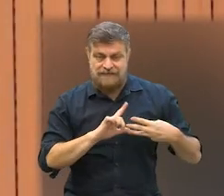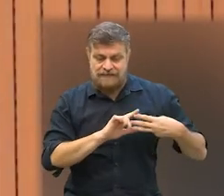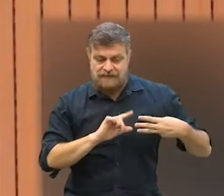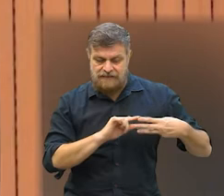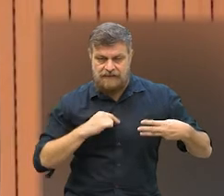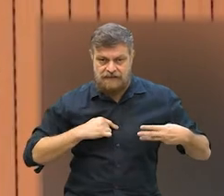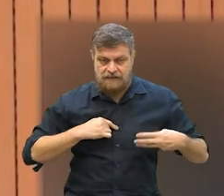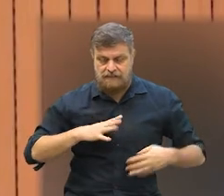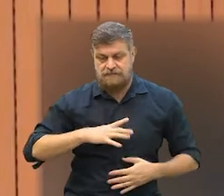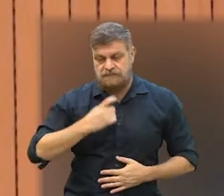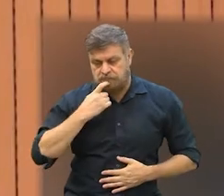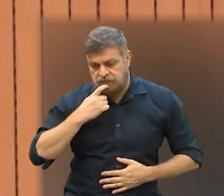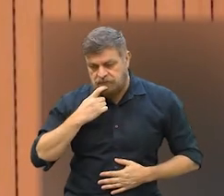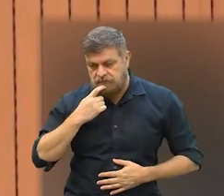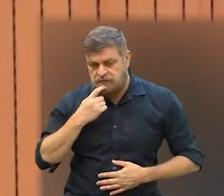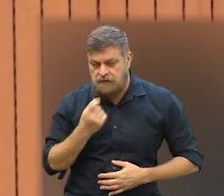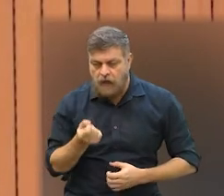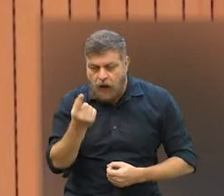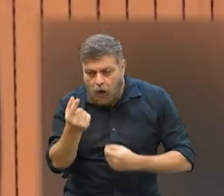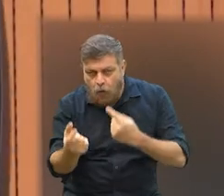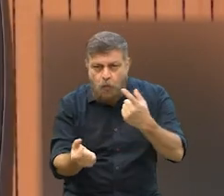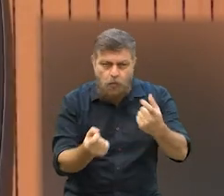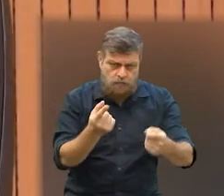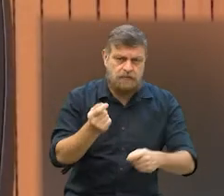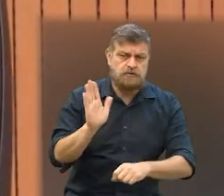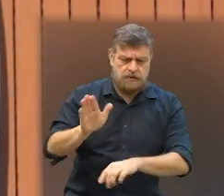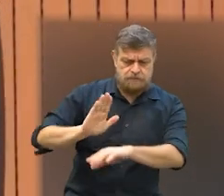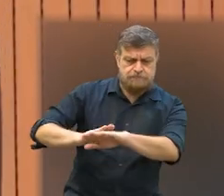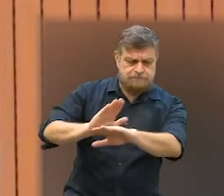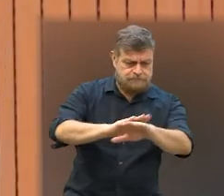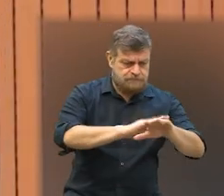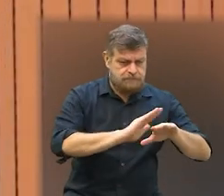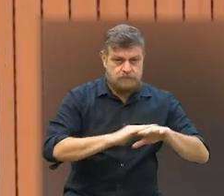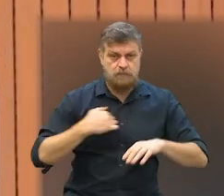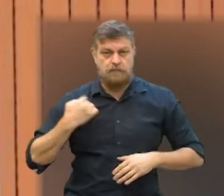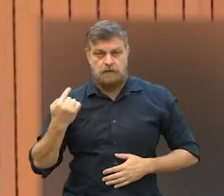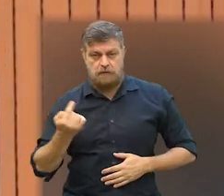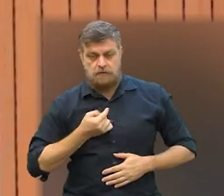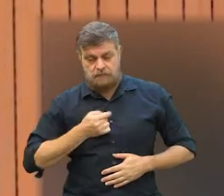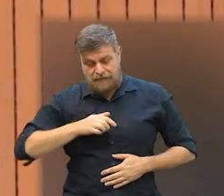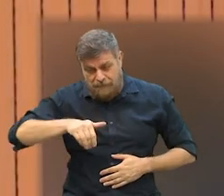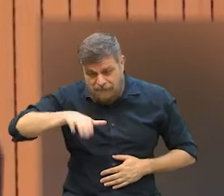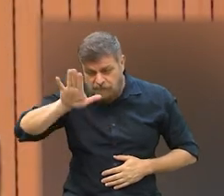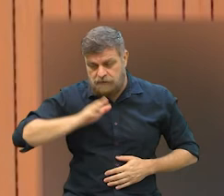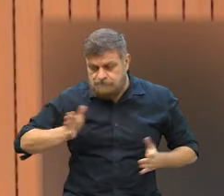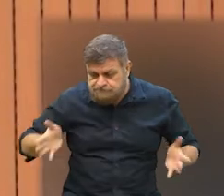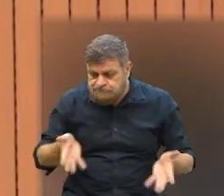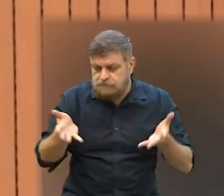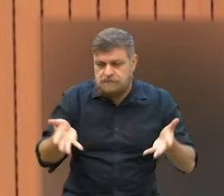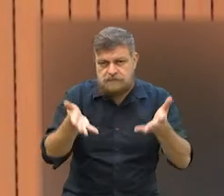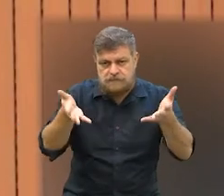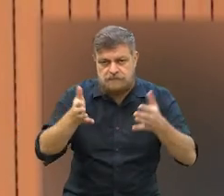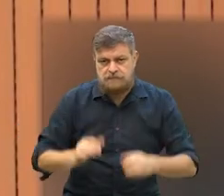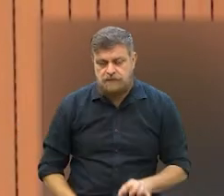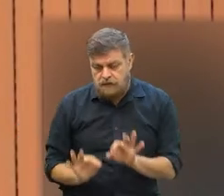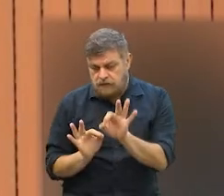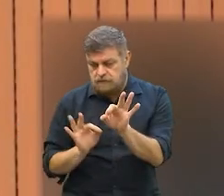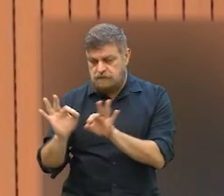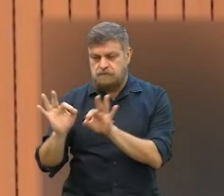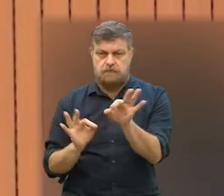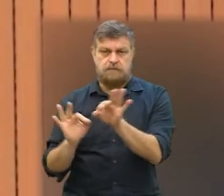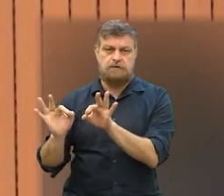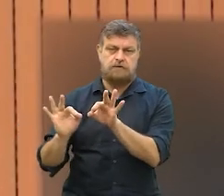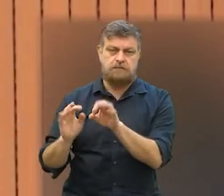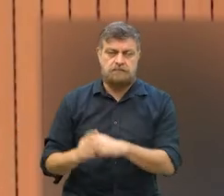fizemos algumas aqui na cidade de Campinas e eu acho que cada vez mais nós temos que incentivar esse tipo de